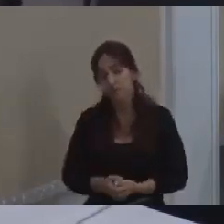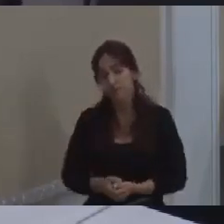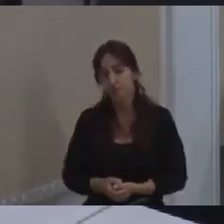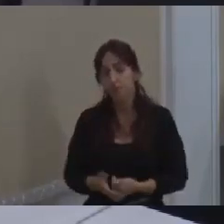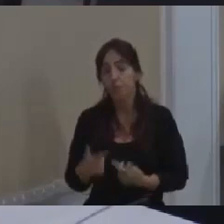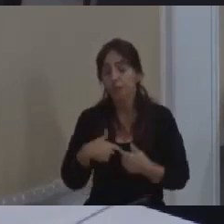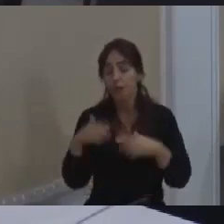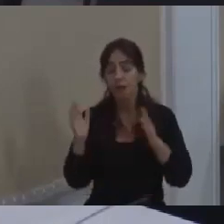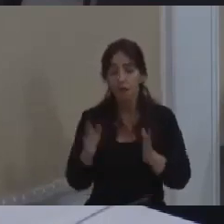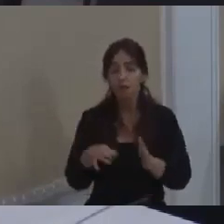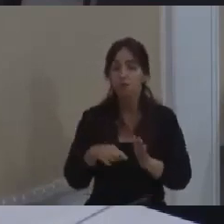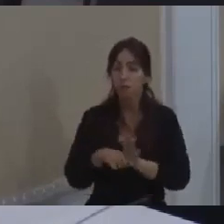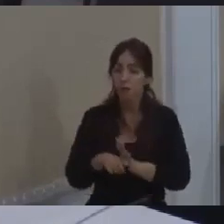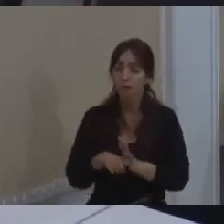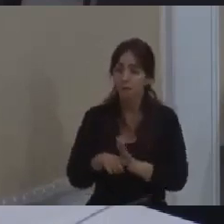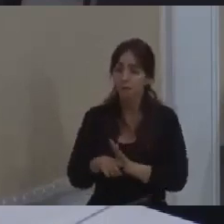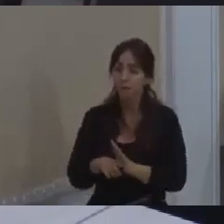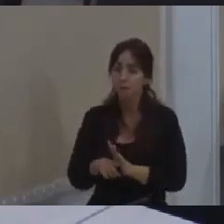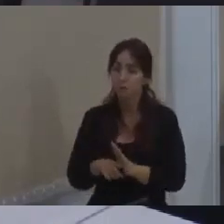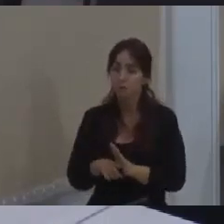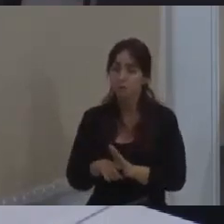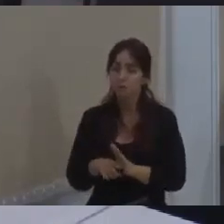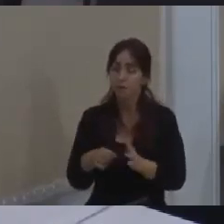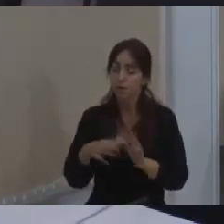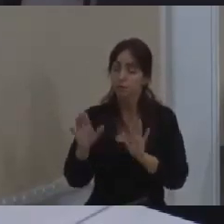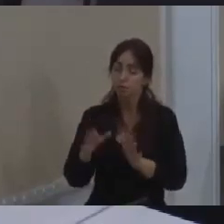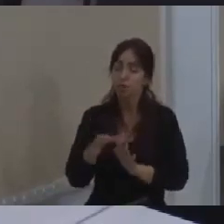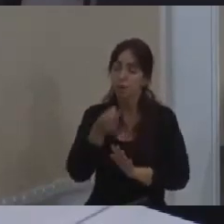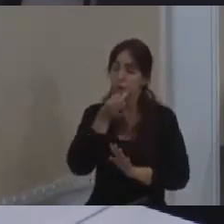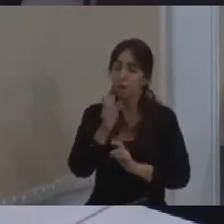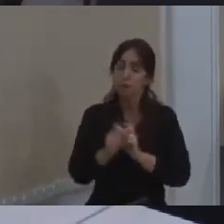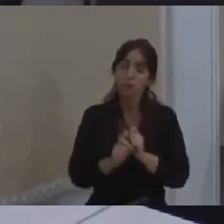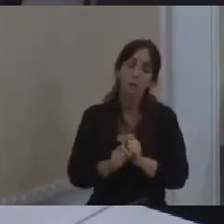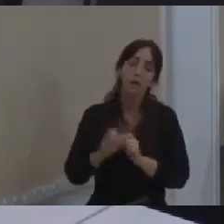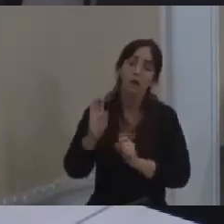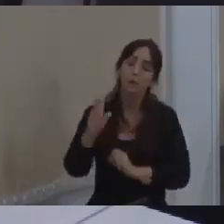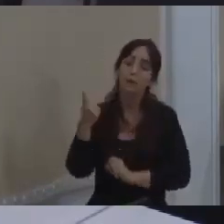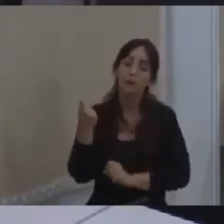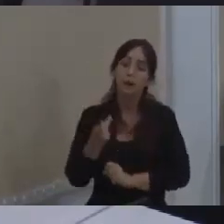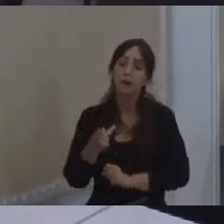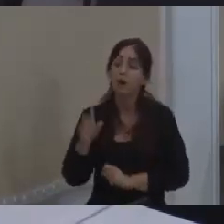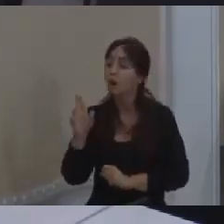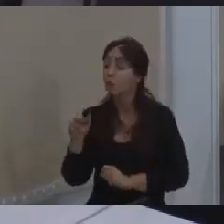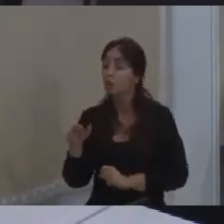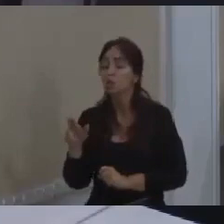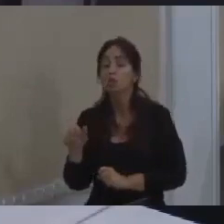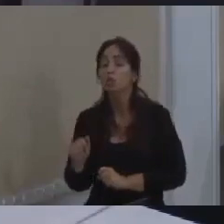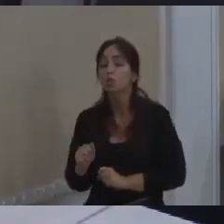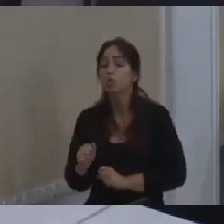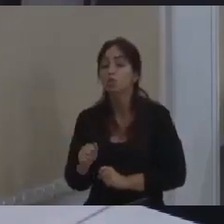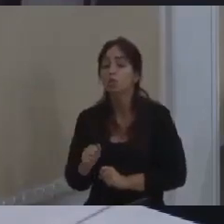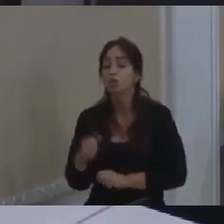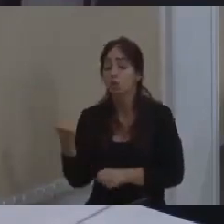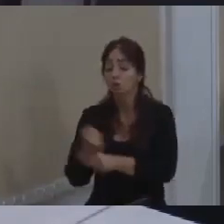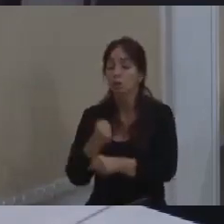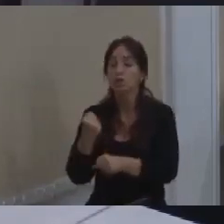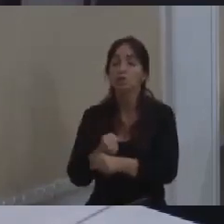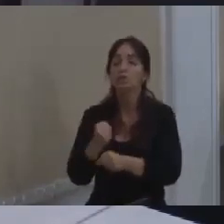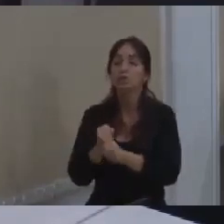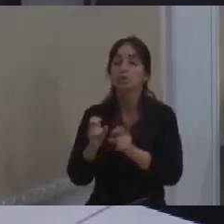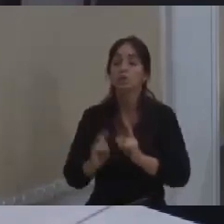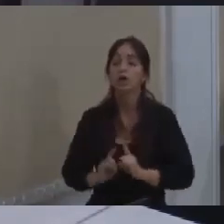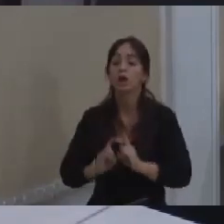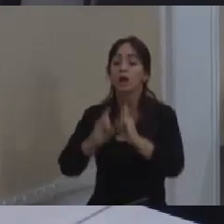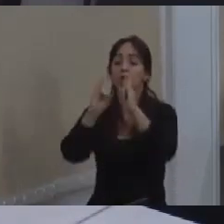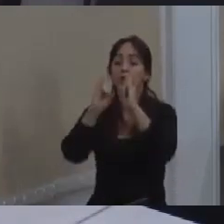já fiz um questionamento, por exemplo, Belo Horizonte nunca mais construiu um edifício igual ao JK. E o